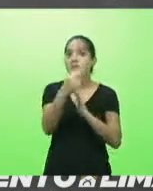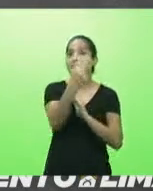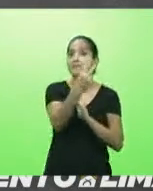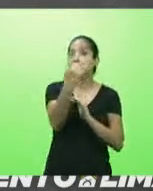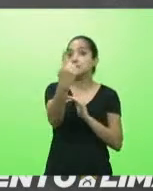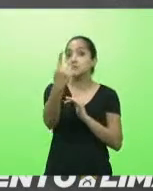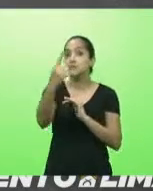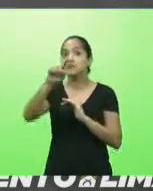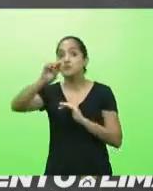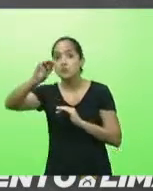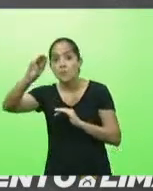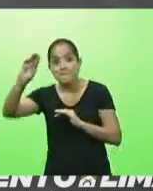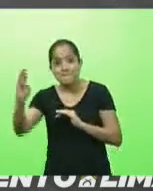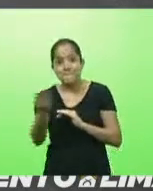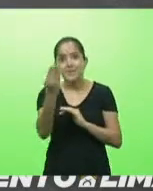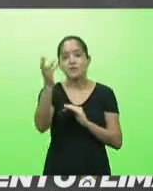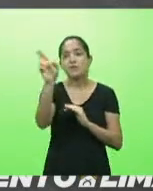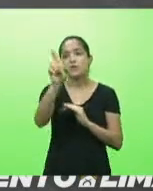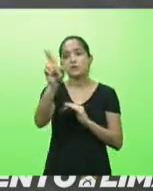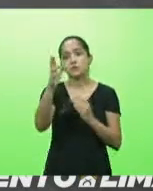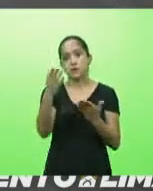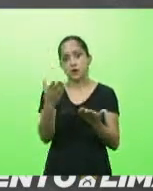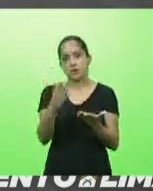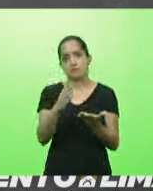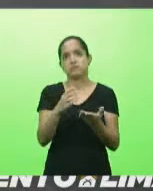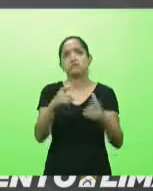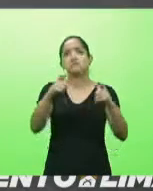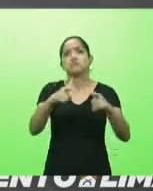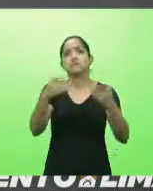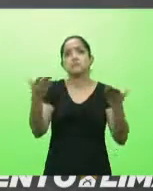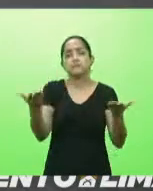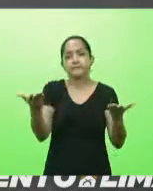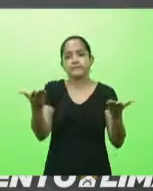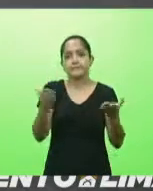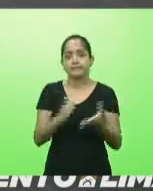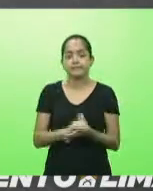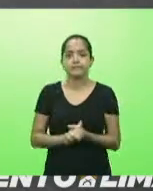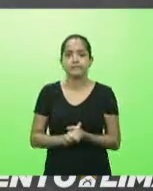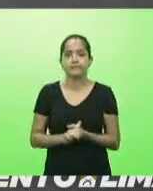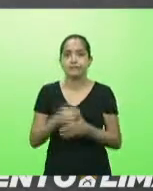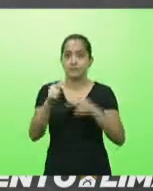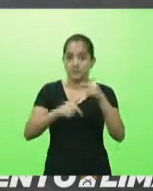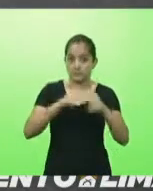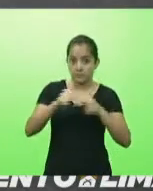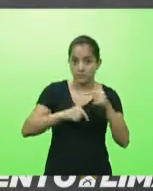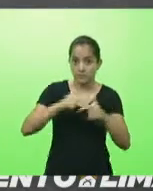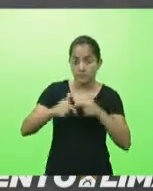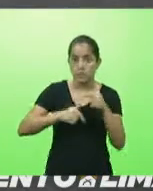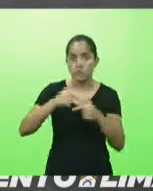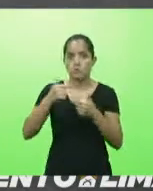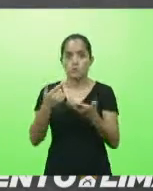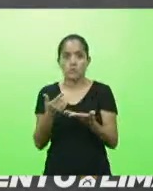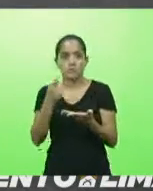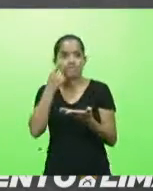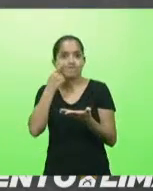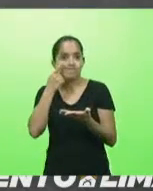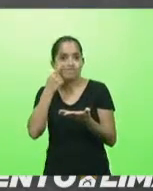,6 bilhões de reais. Está aí uma sugestão para trabalhar dia e outurnamente em cima disso.